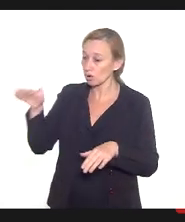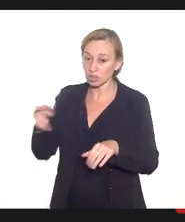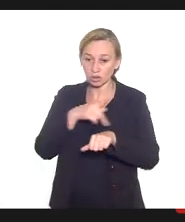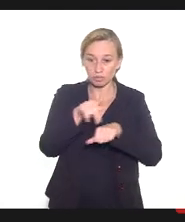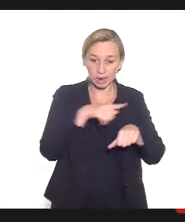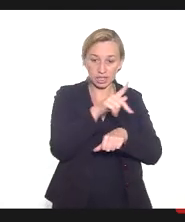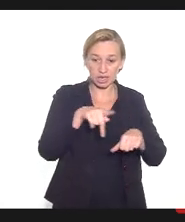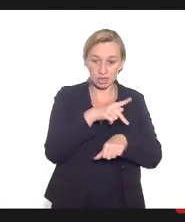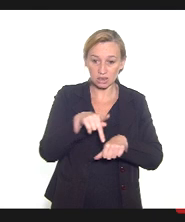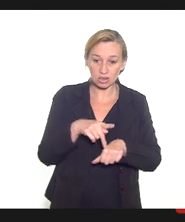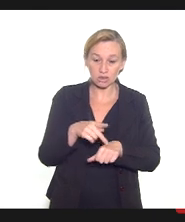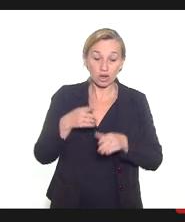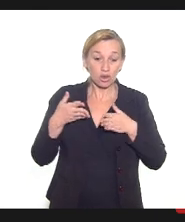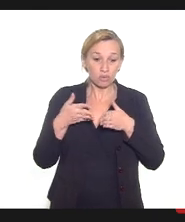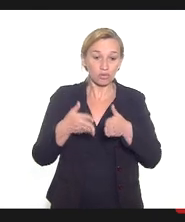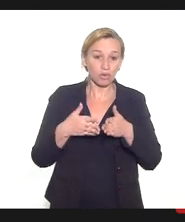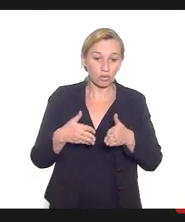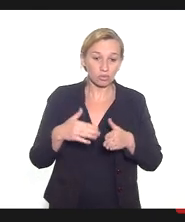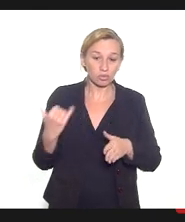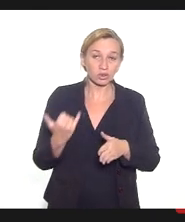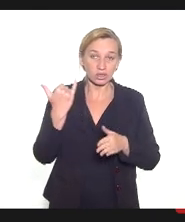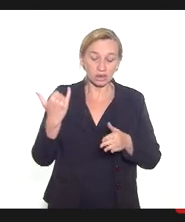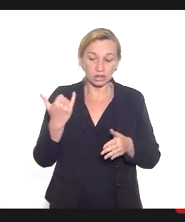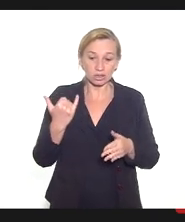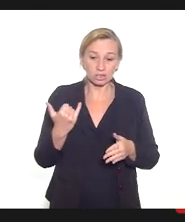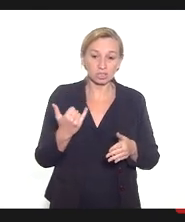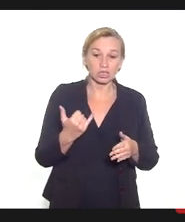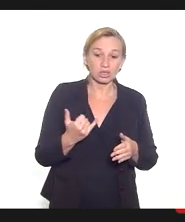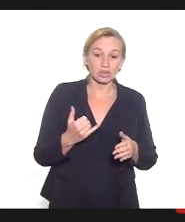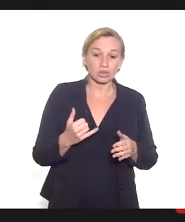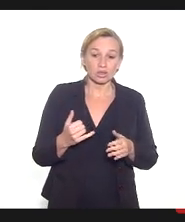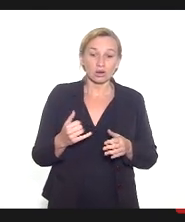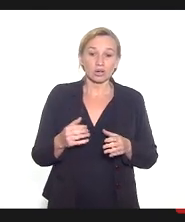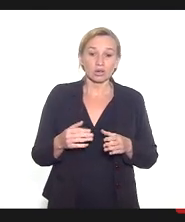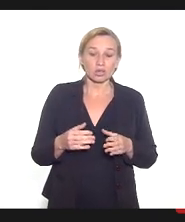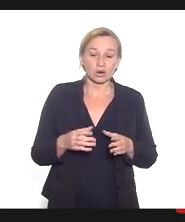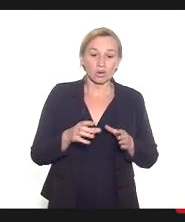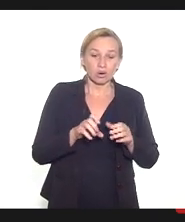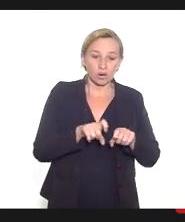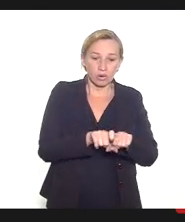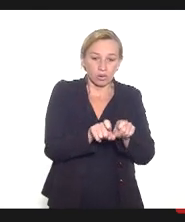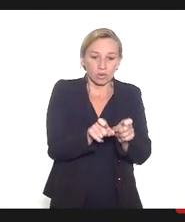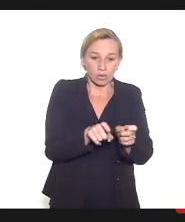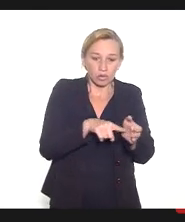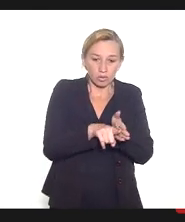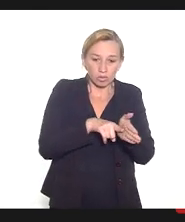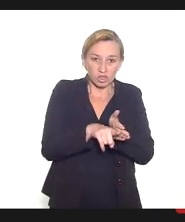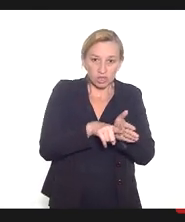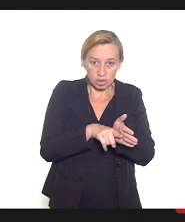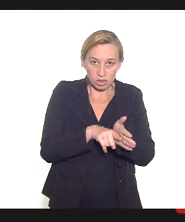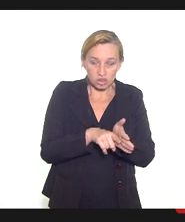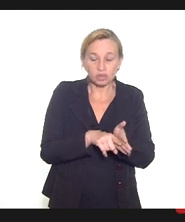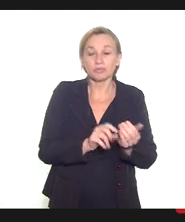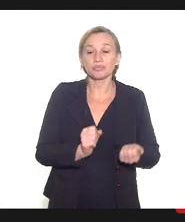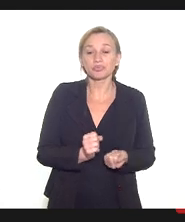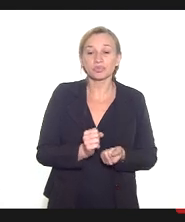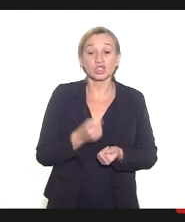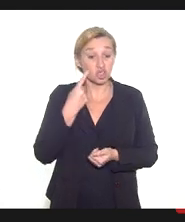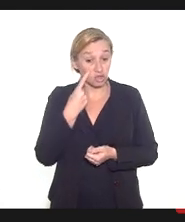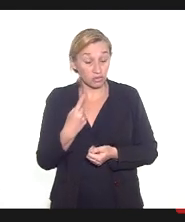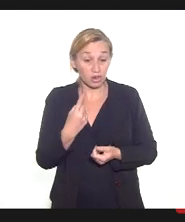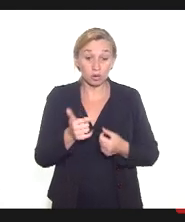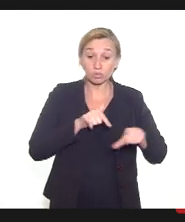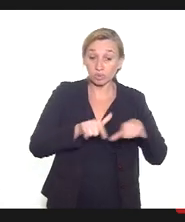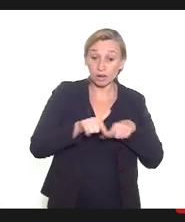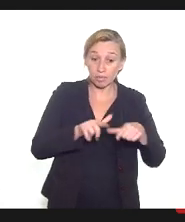com bom fator de impacto. Aquela primeira foi no American Journal of Obstetricians and Gynecologists e a gente vê um